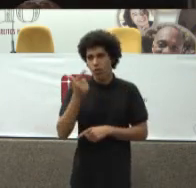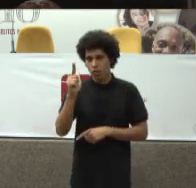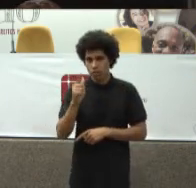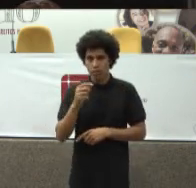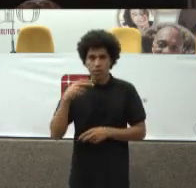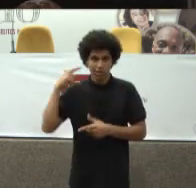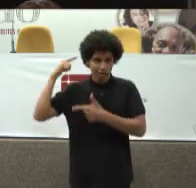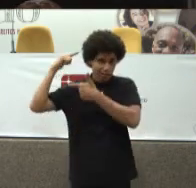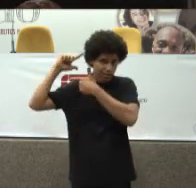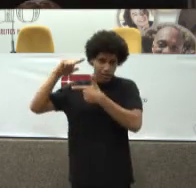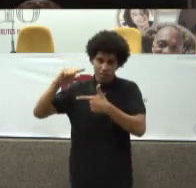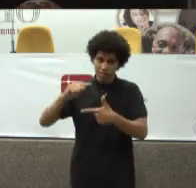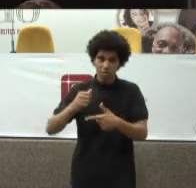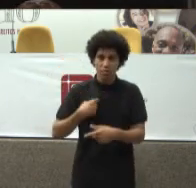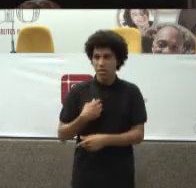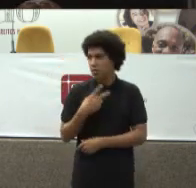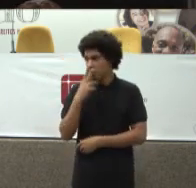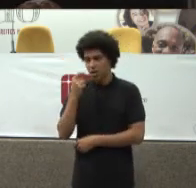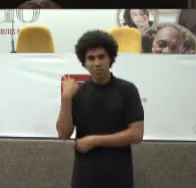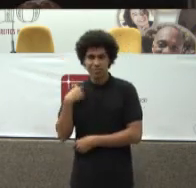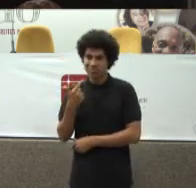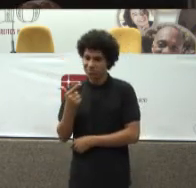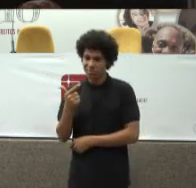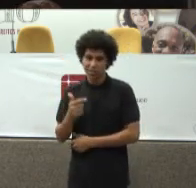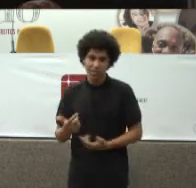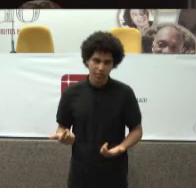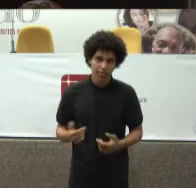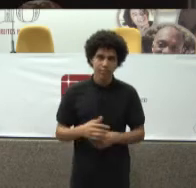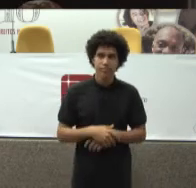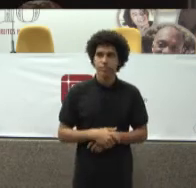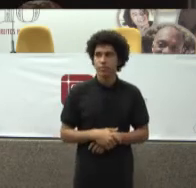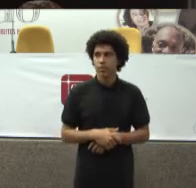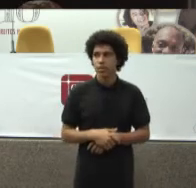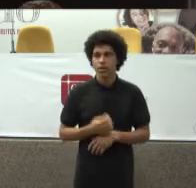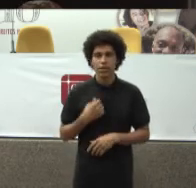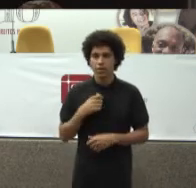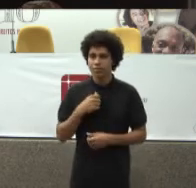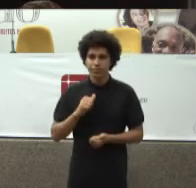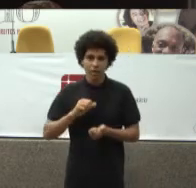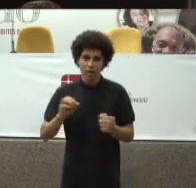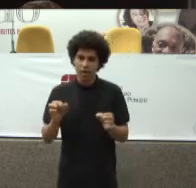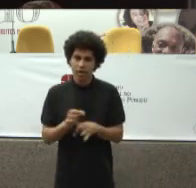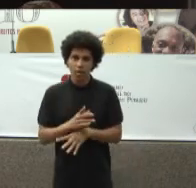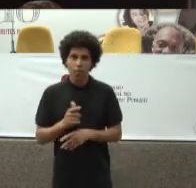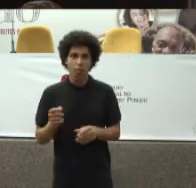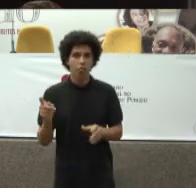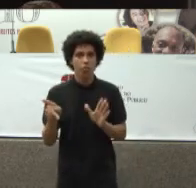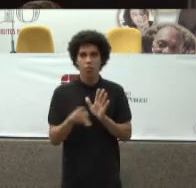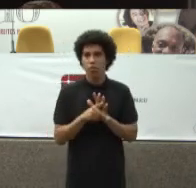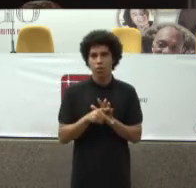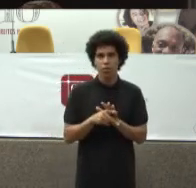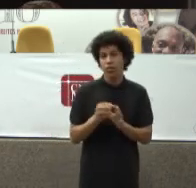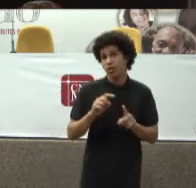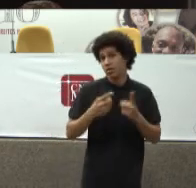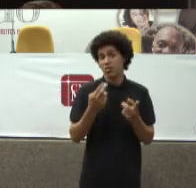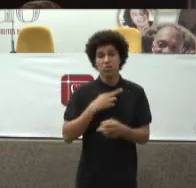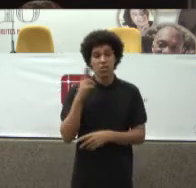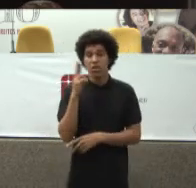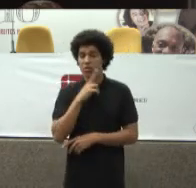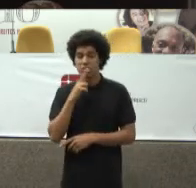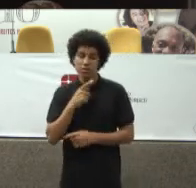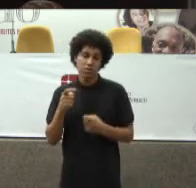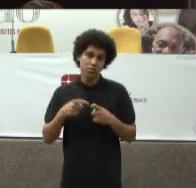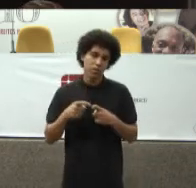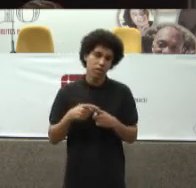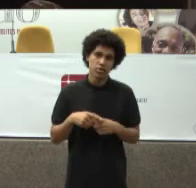É exatamente Que anula O próprio Argumento Não é? Porque Não é urgência Médica Então E eu